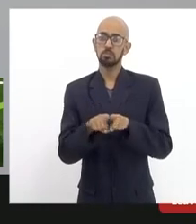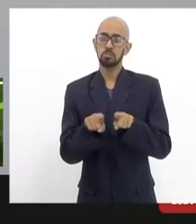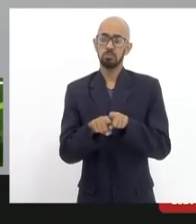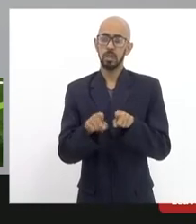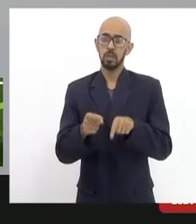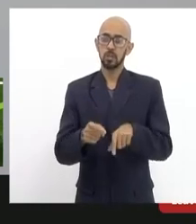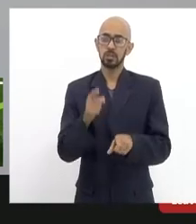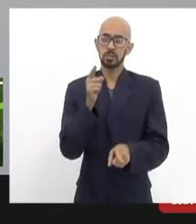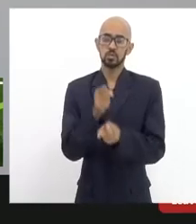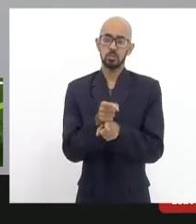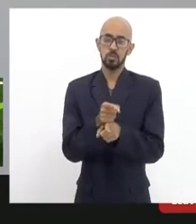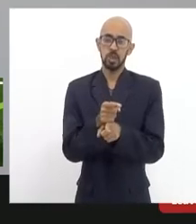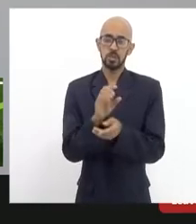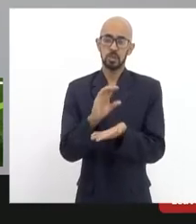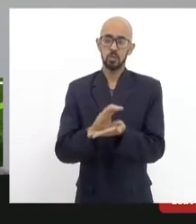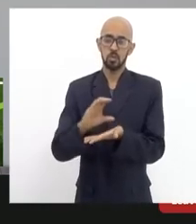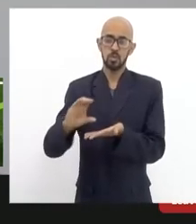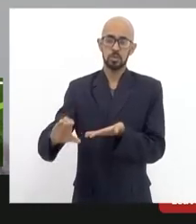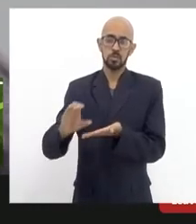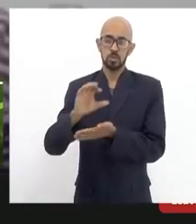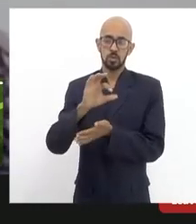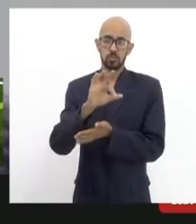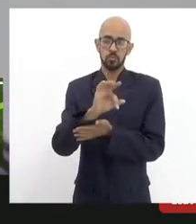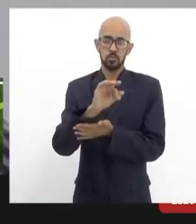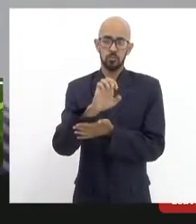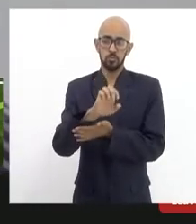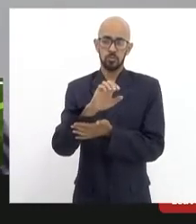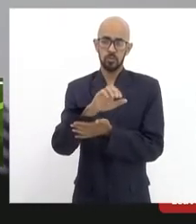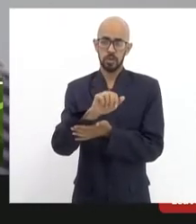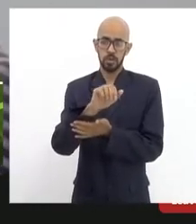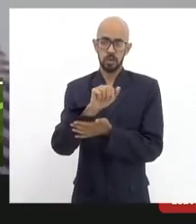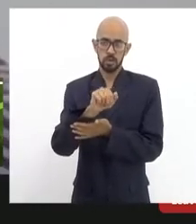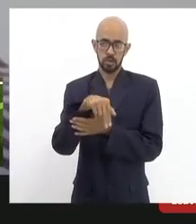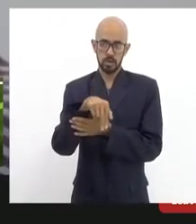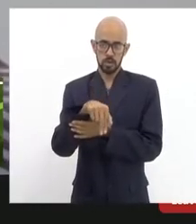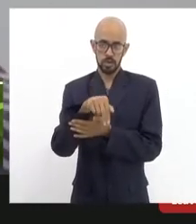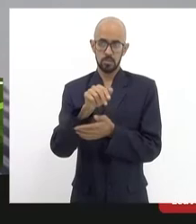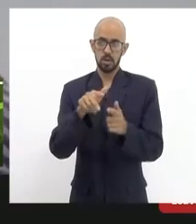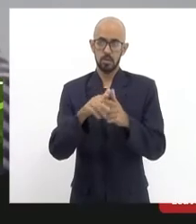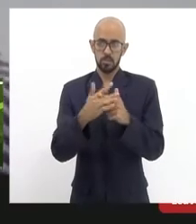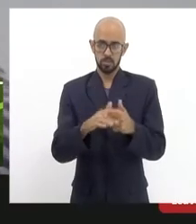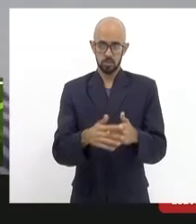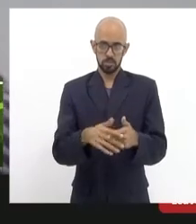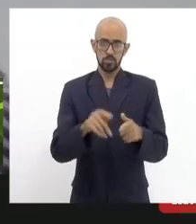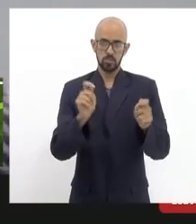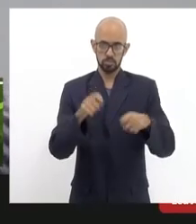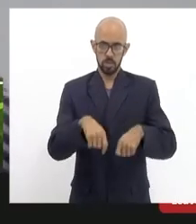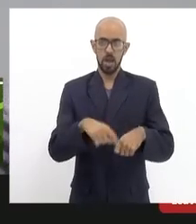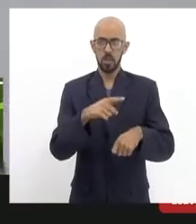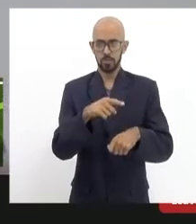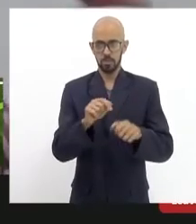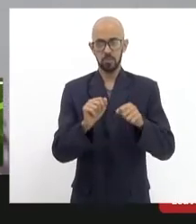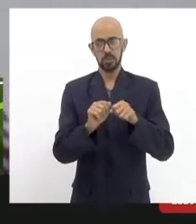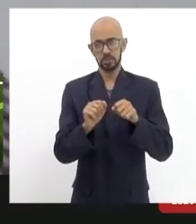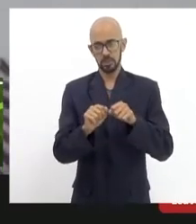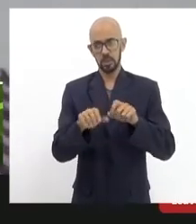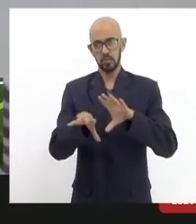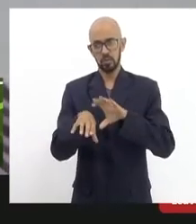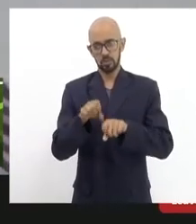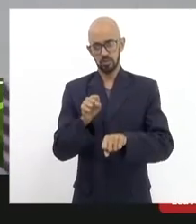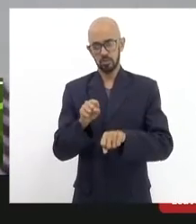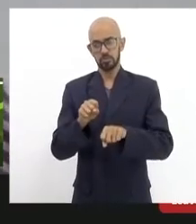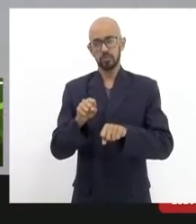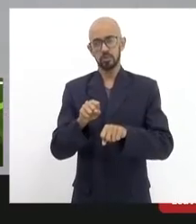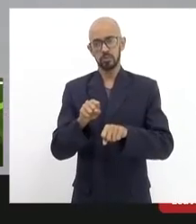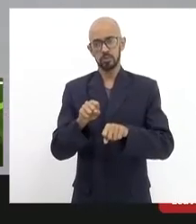descoberta interessante do orçamento do FECAM de recursos para manutenção que são recursos para manutenção pode envolver também recursos para formar quadros para